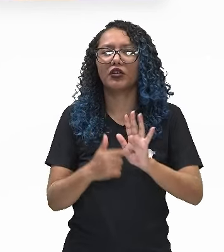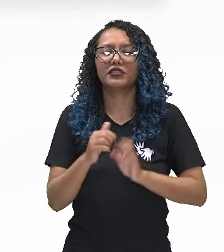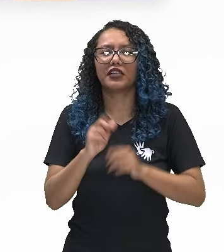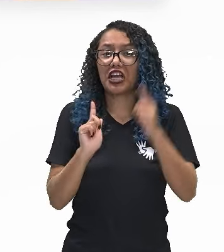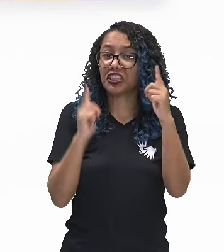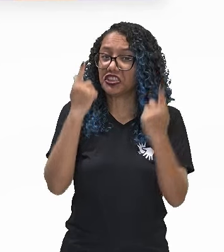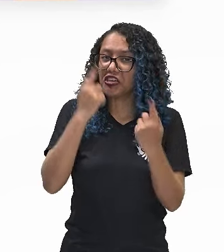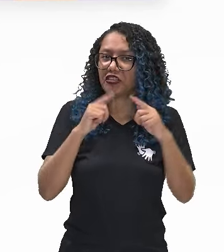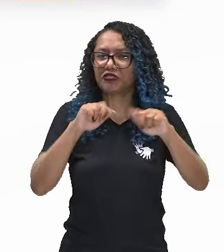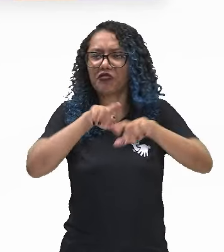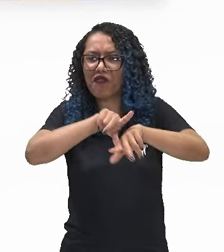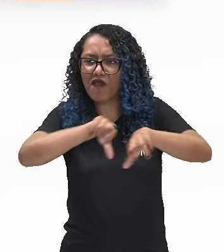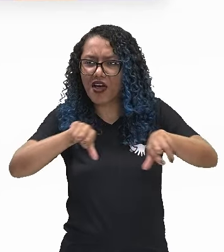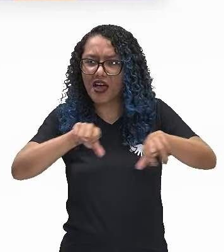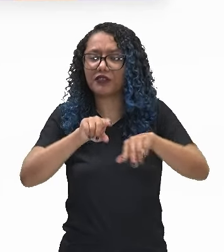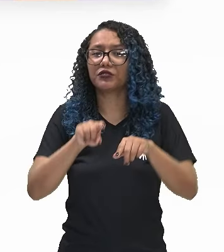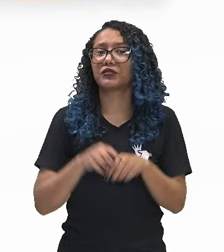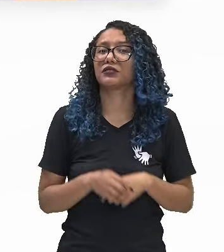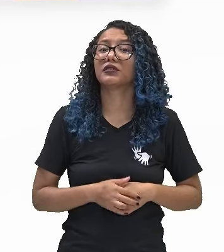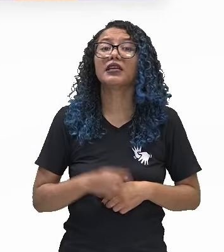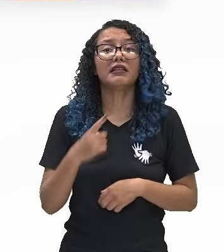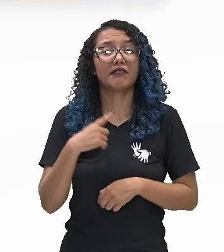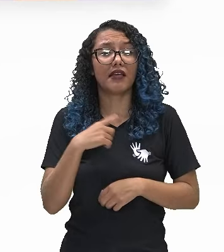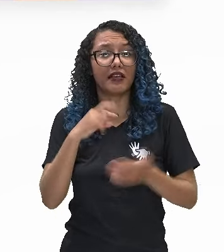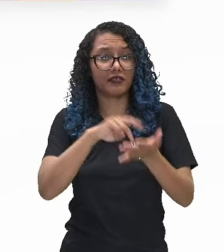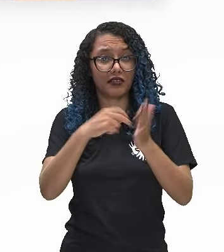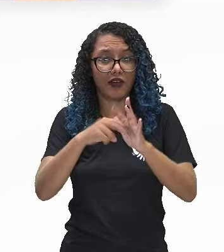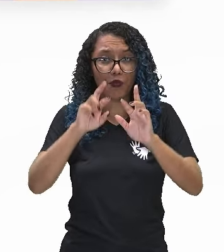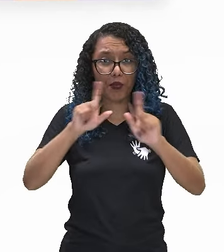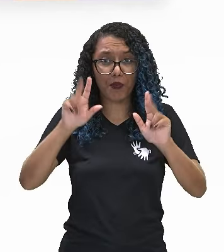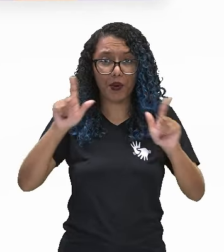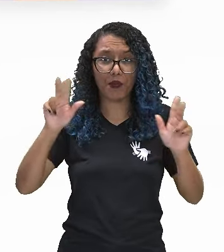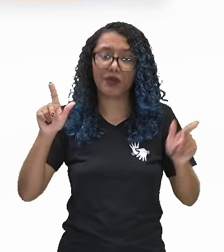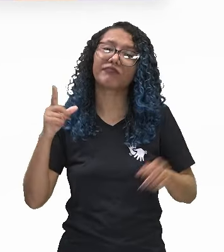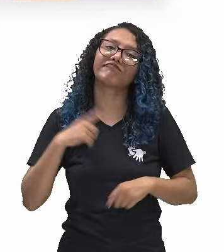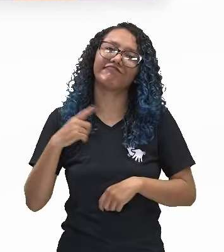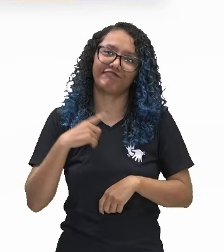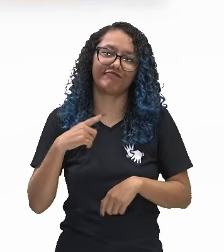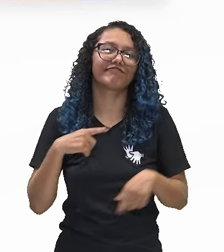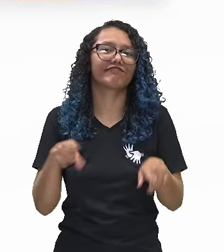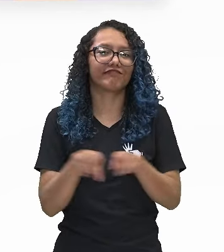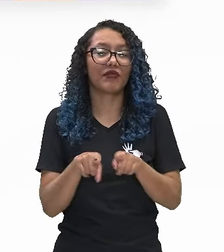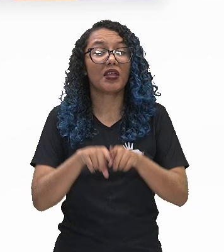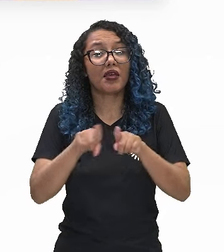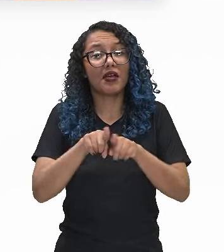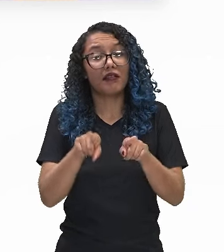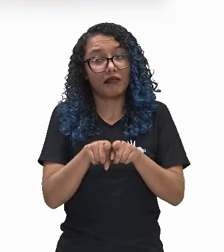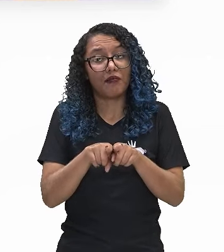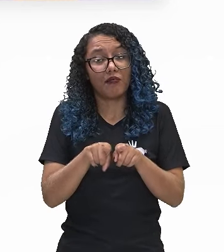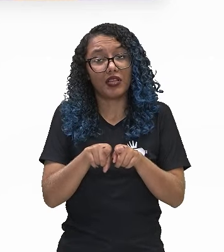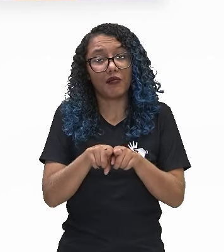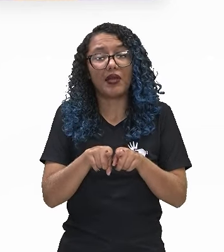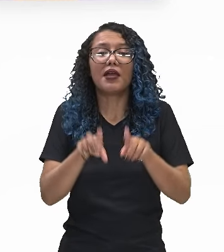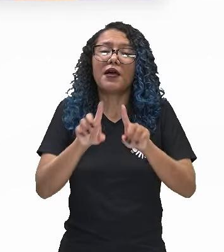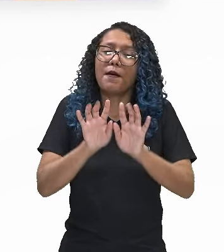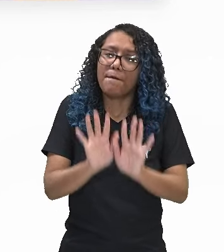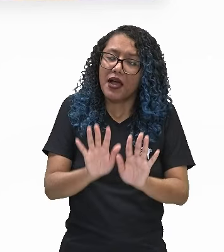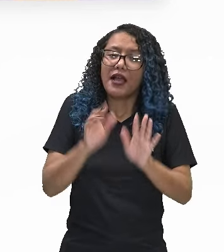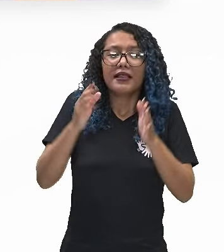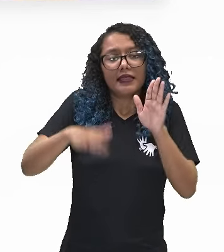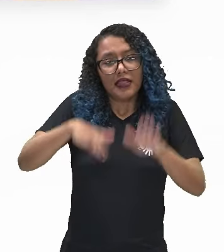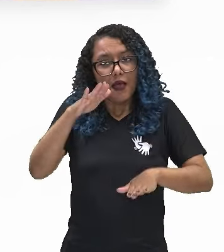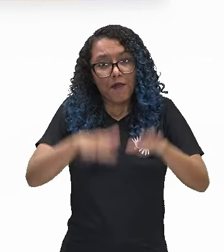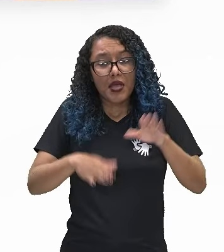gestos e cada um deles expressando um significado diferente. Mas isso vai depender, lógico, do contexto onde esse gesto está